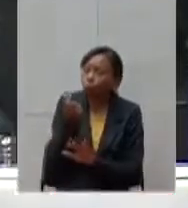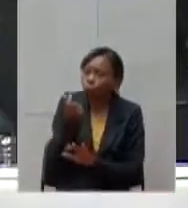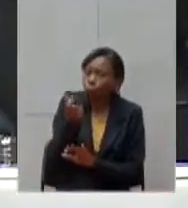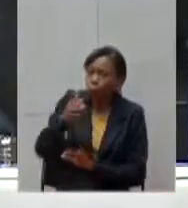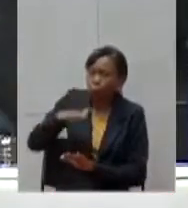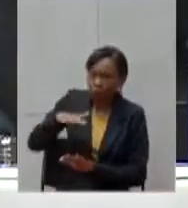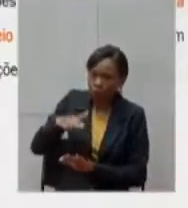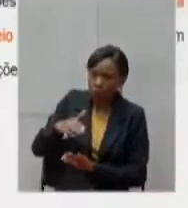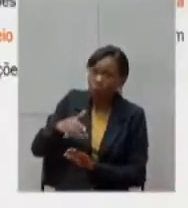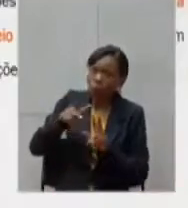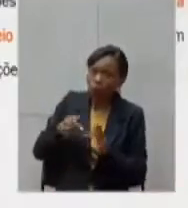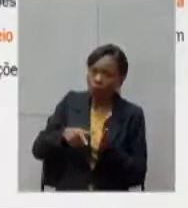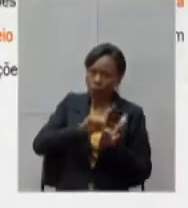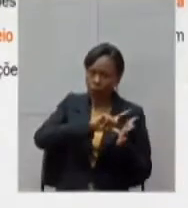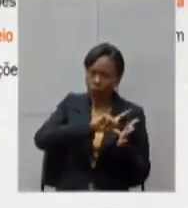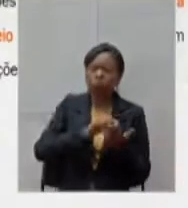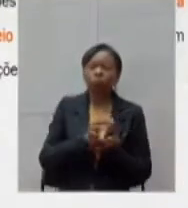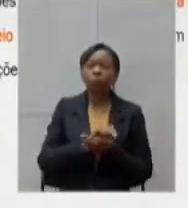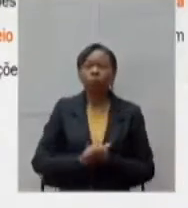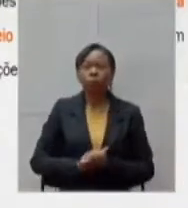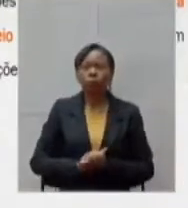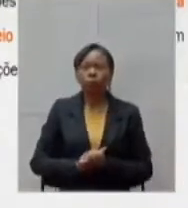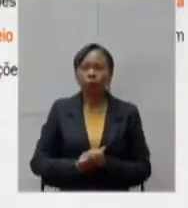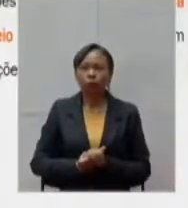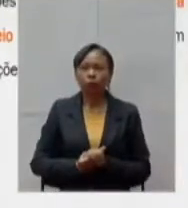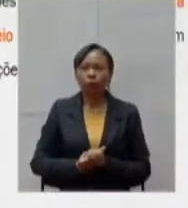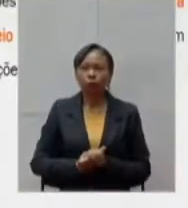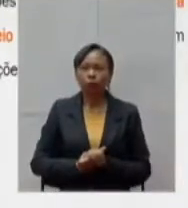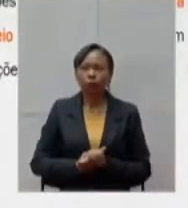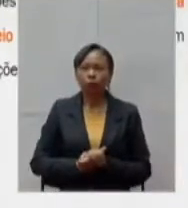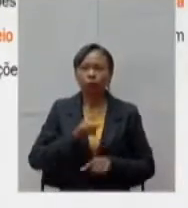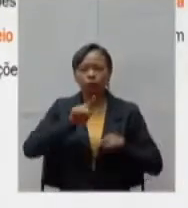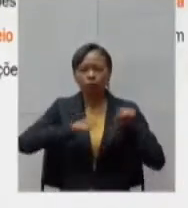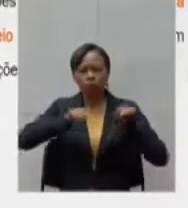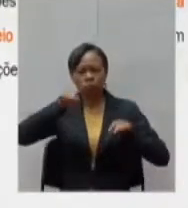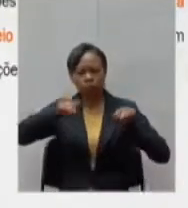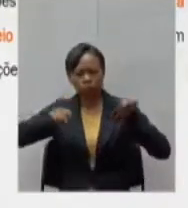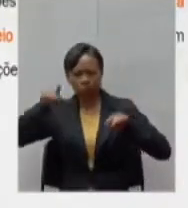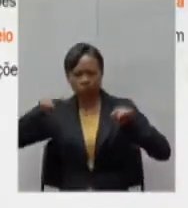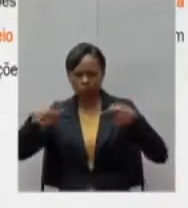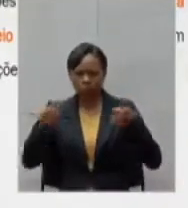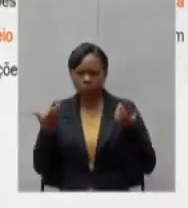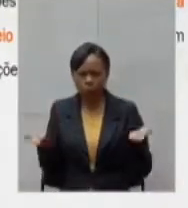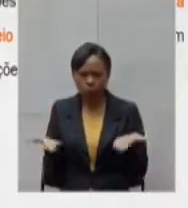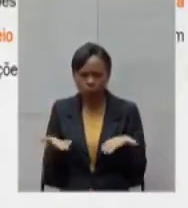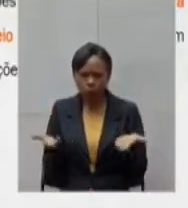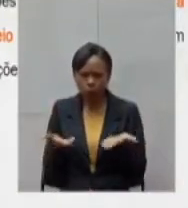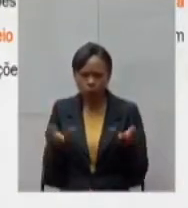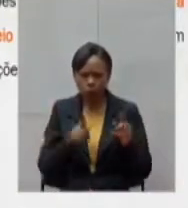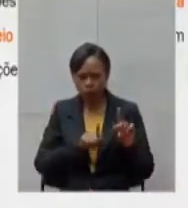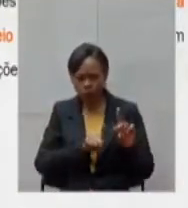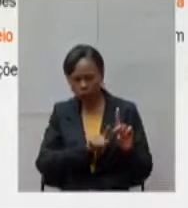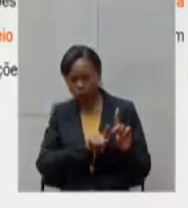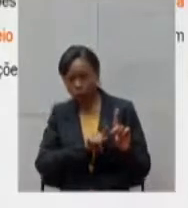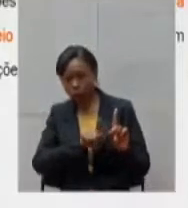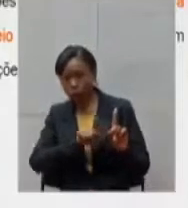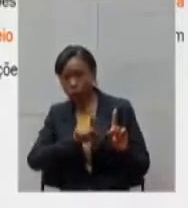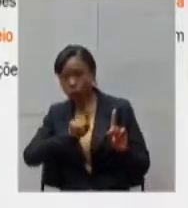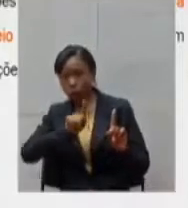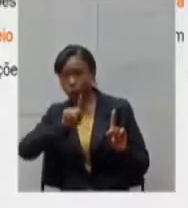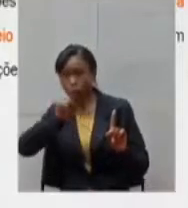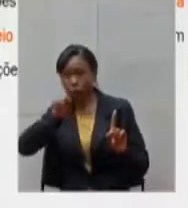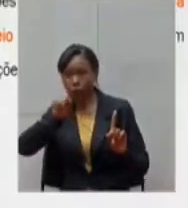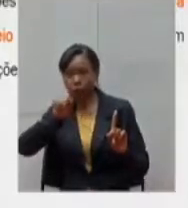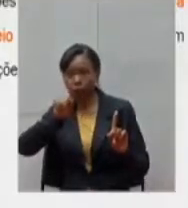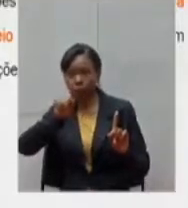relação às estimativas, hoje nós estamos prevendo um pico de casos no dia 15 do 7, que seria em torno de 2